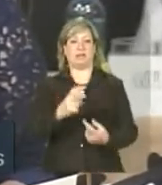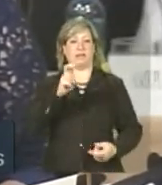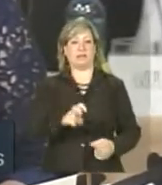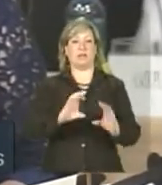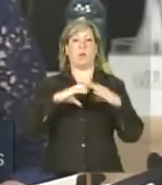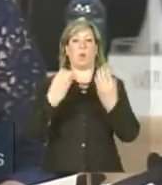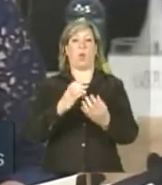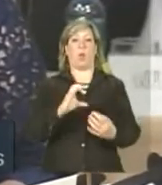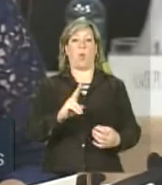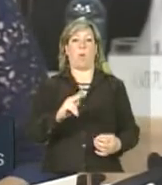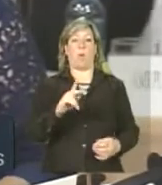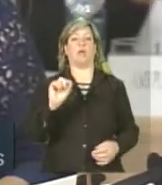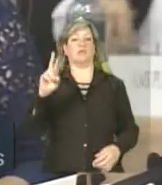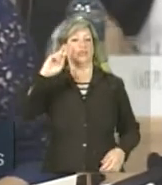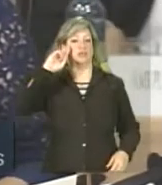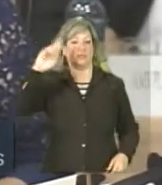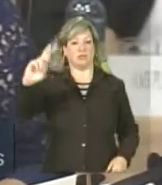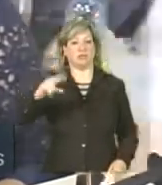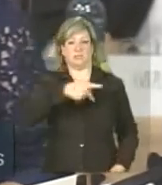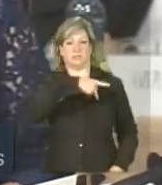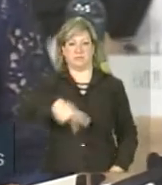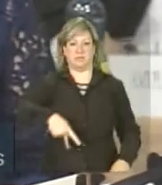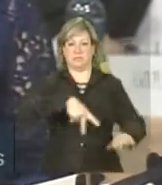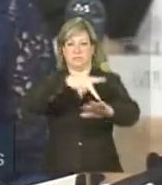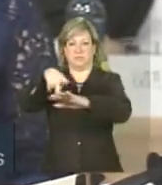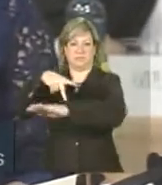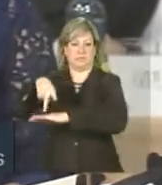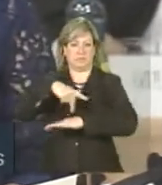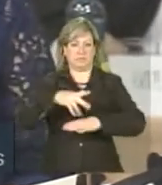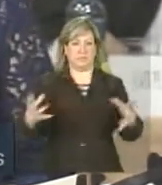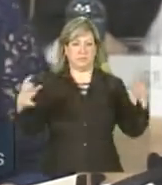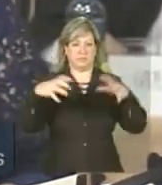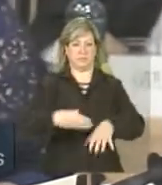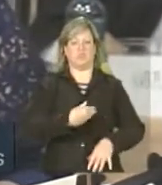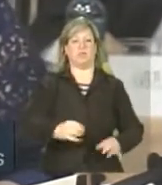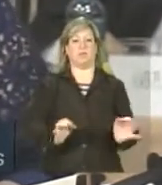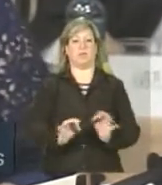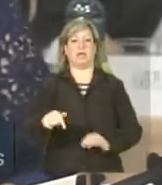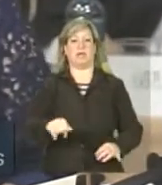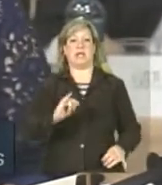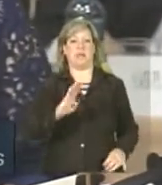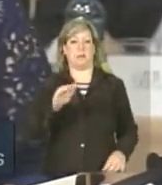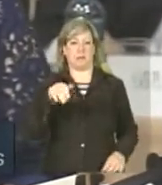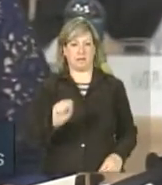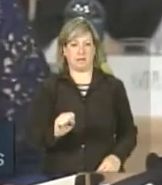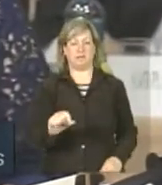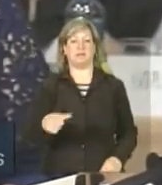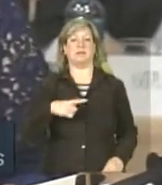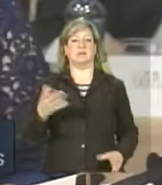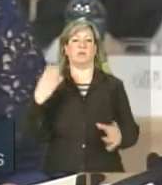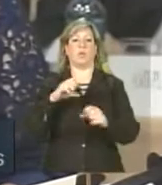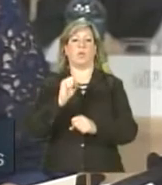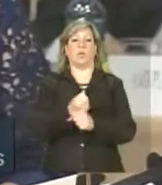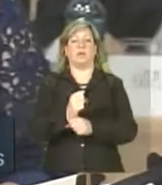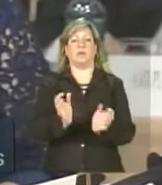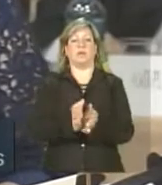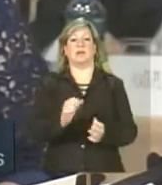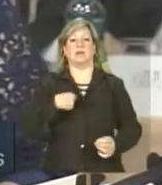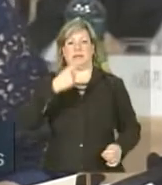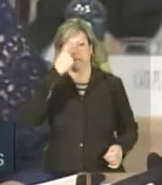chefes de Estado e de governo do IBAS. Há oito anos, Índia, África do Sul e Brasil,